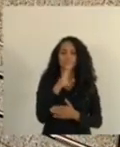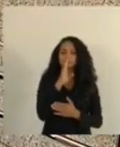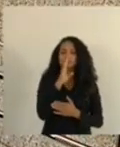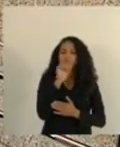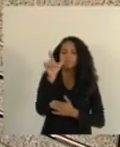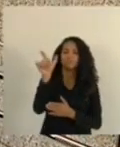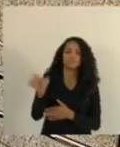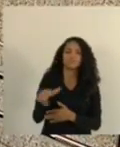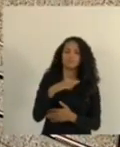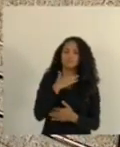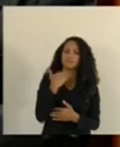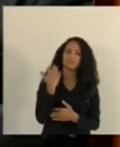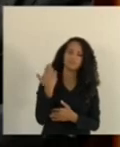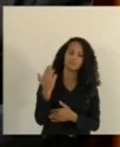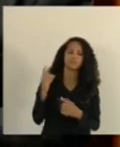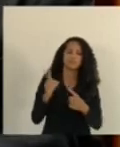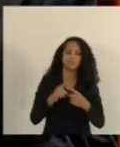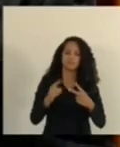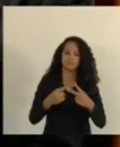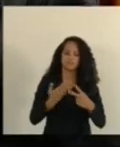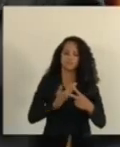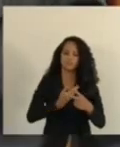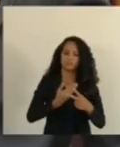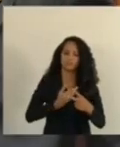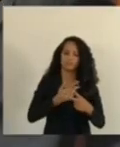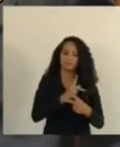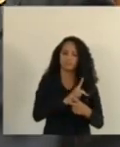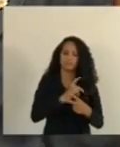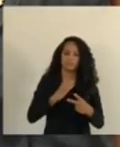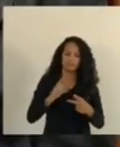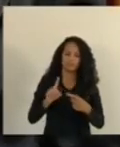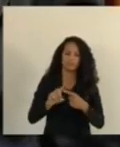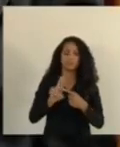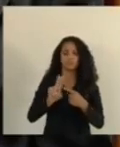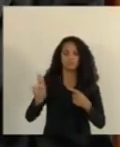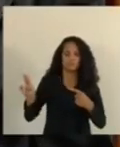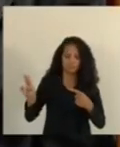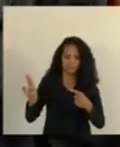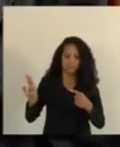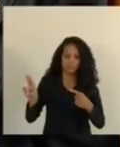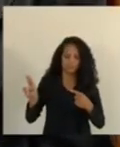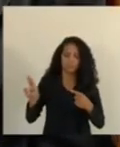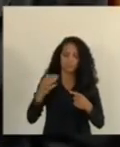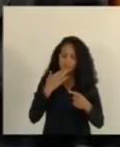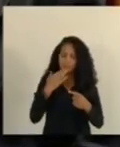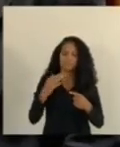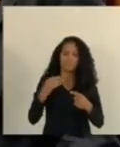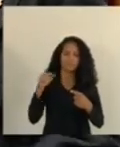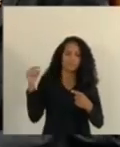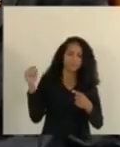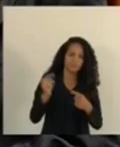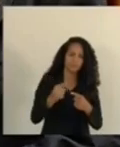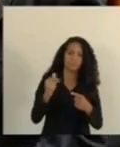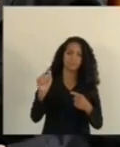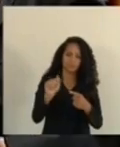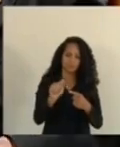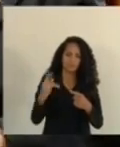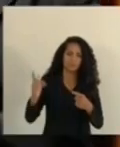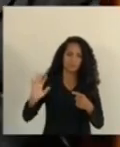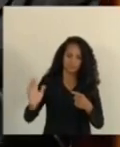pelo falecimento de dois colegas da Polícia Civil. Primeiro, o perito oficial criminal aposentado,